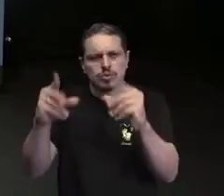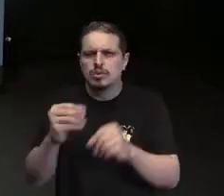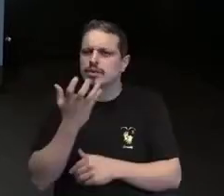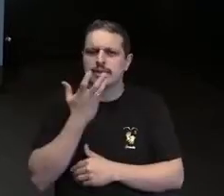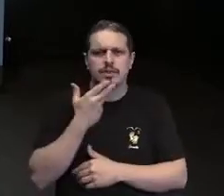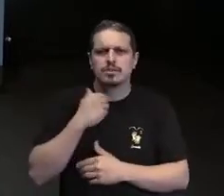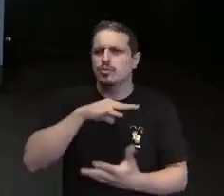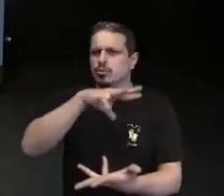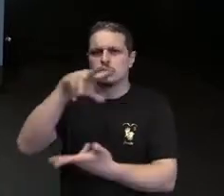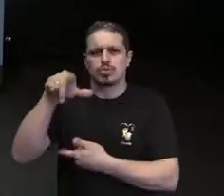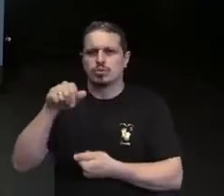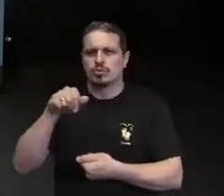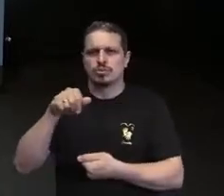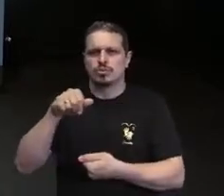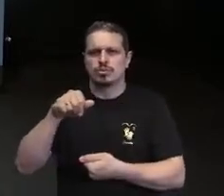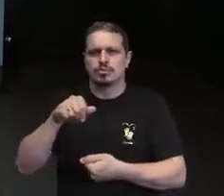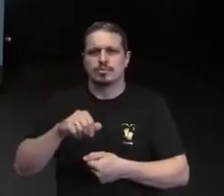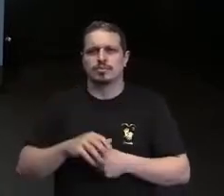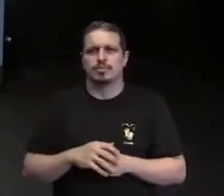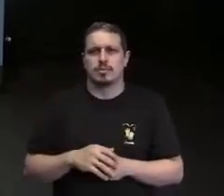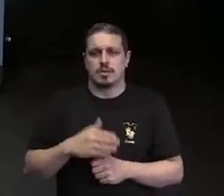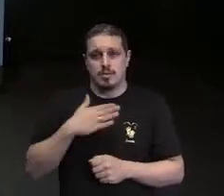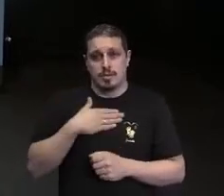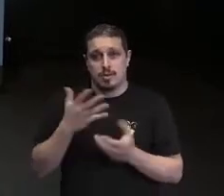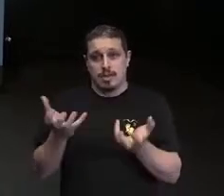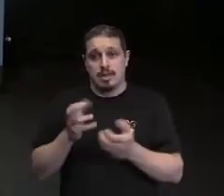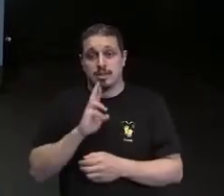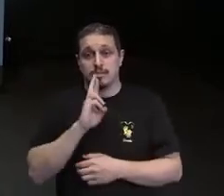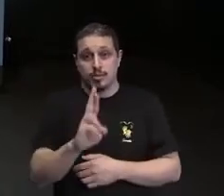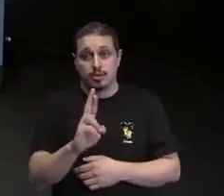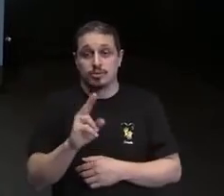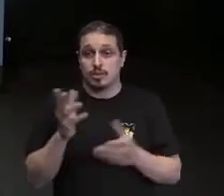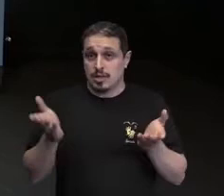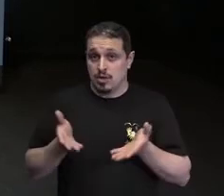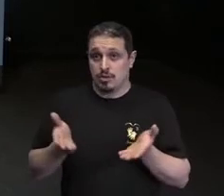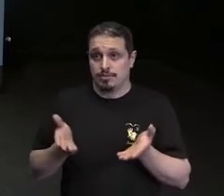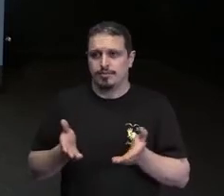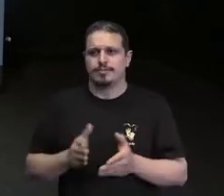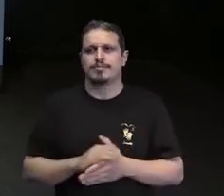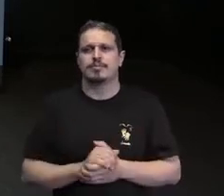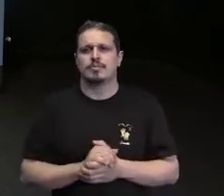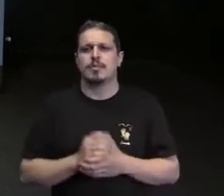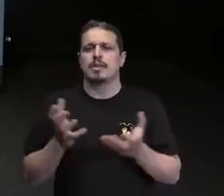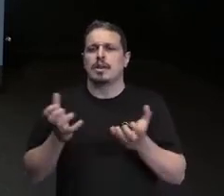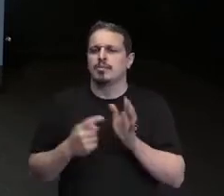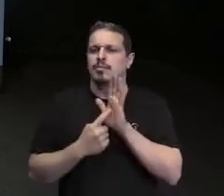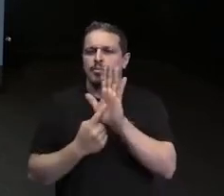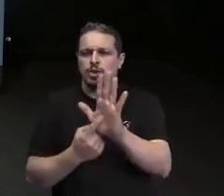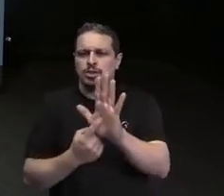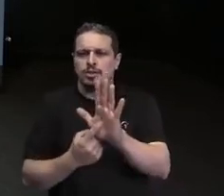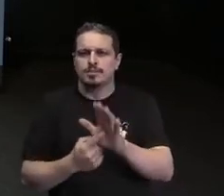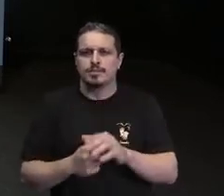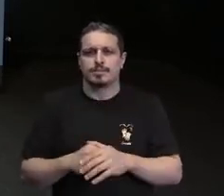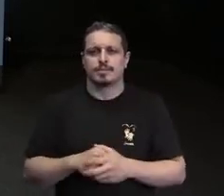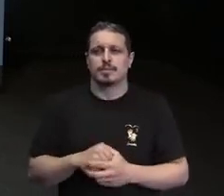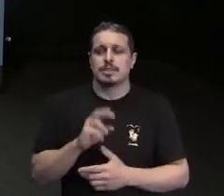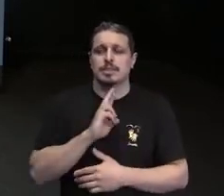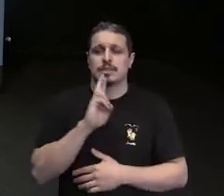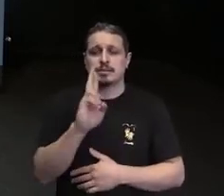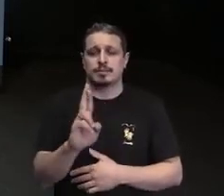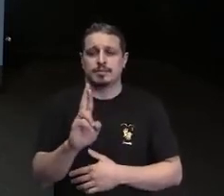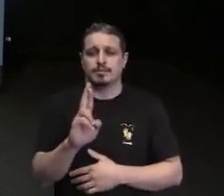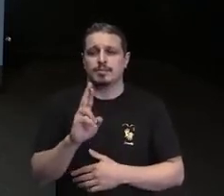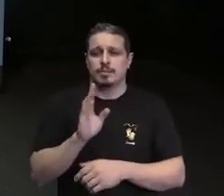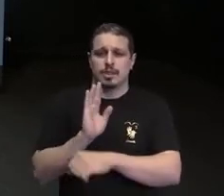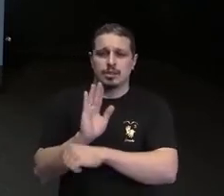são essas as crianças que eu quero representar hoje aqui comigo e que eu trouxe elas aqui para que nos representassem e me ajudassem a